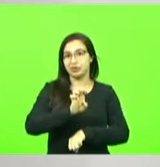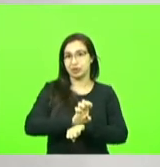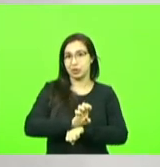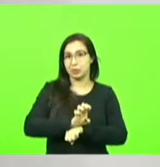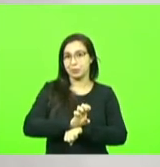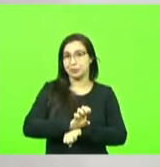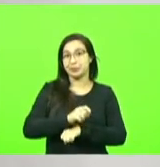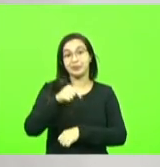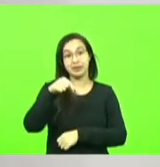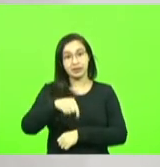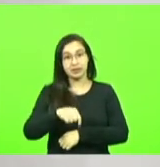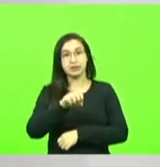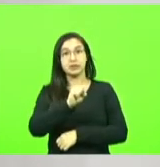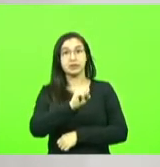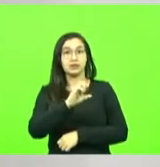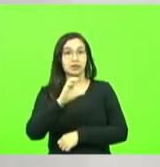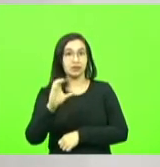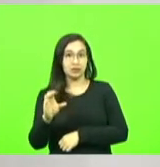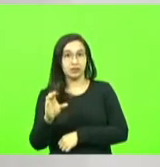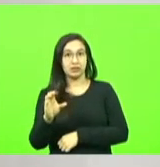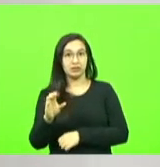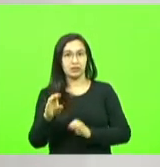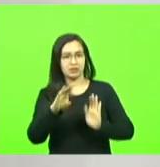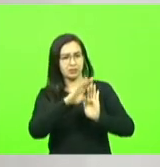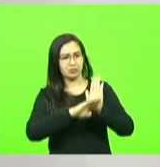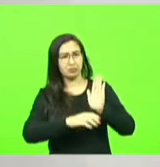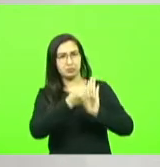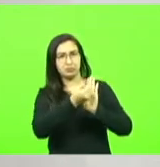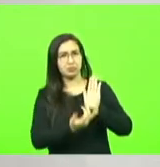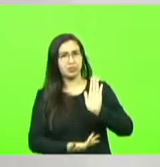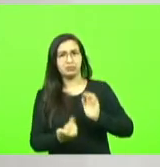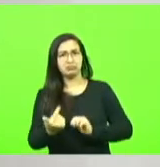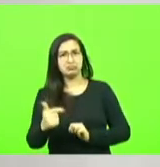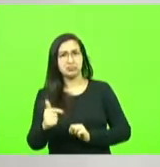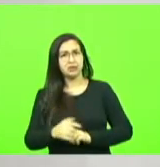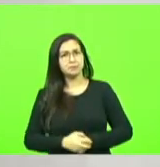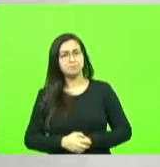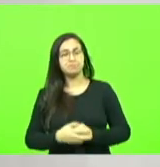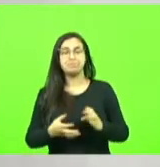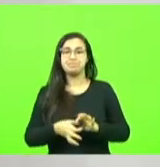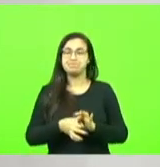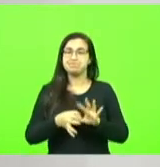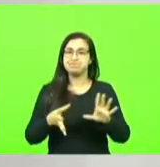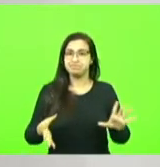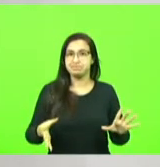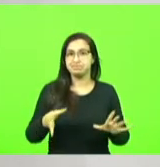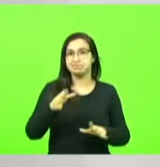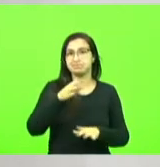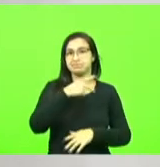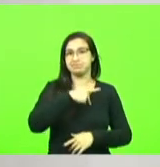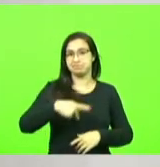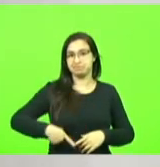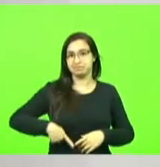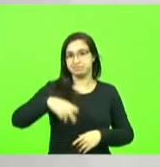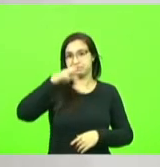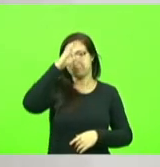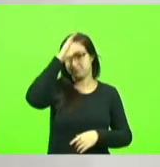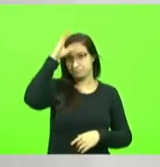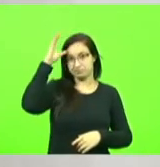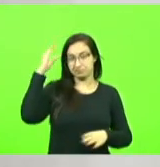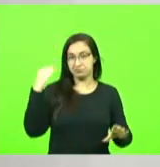Santa Catarina não estava nessa lista com autorização do presidente da câmara enviei um projeto